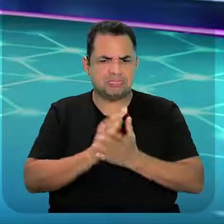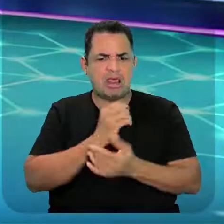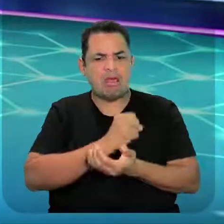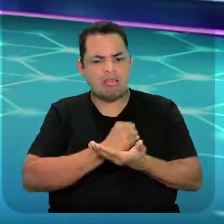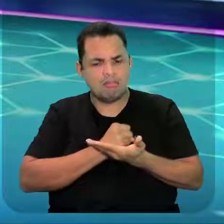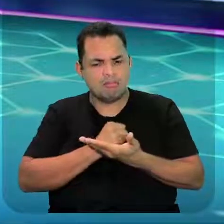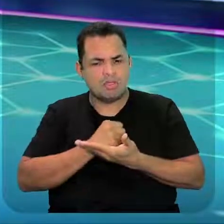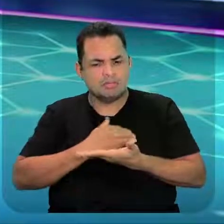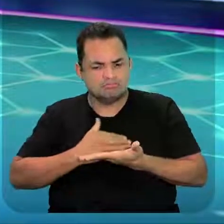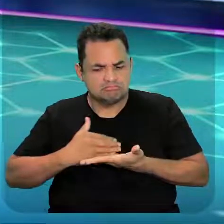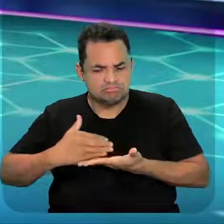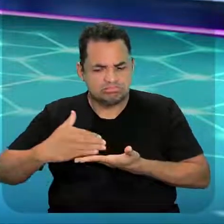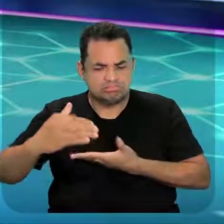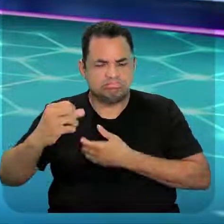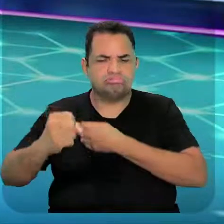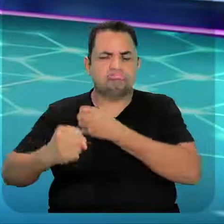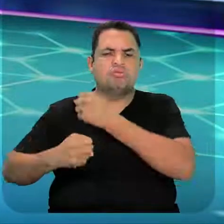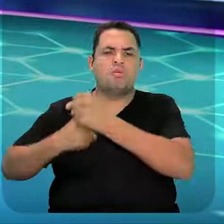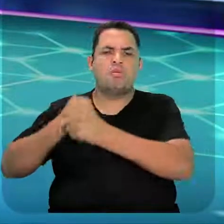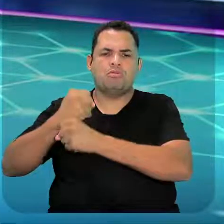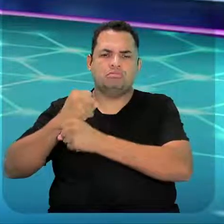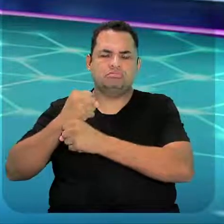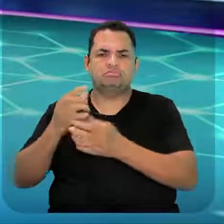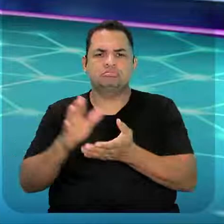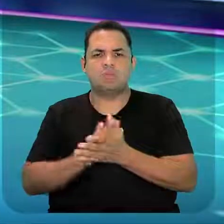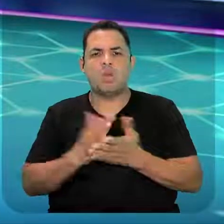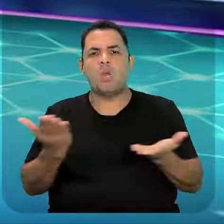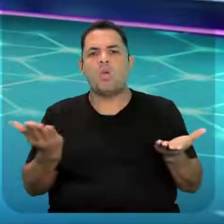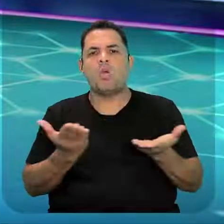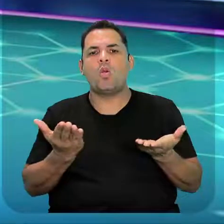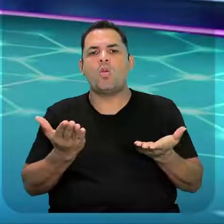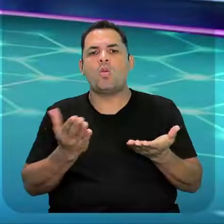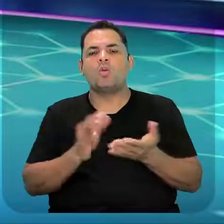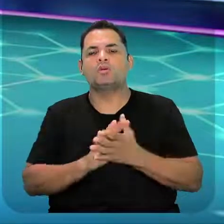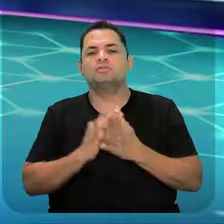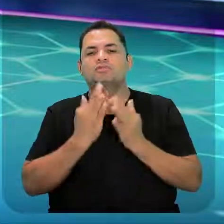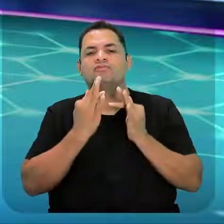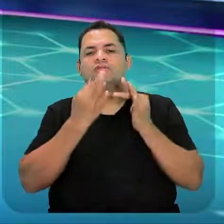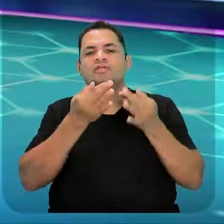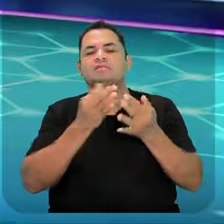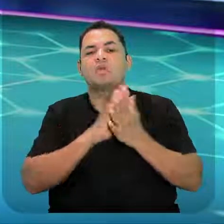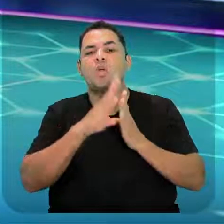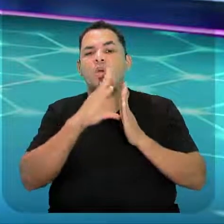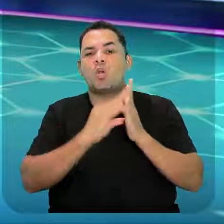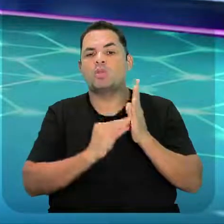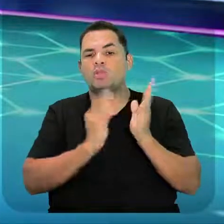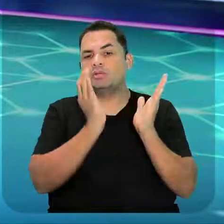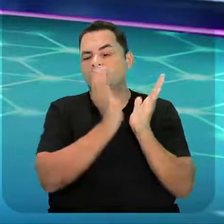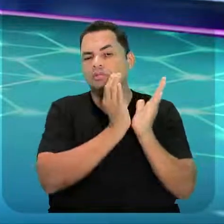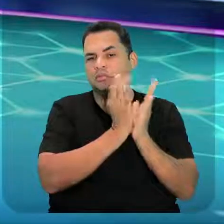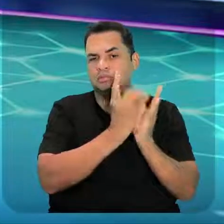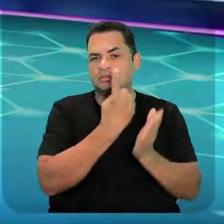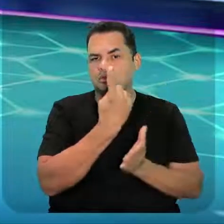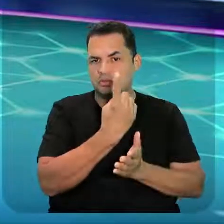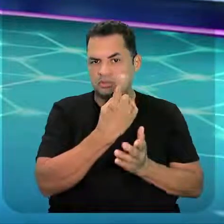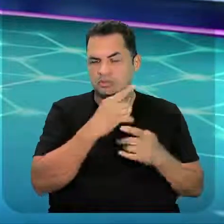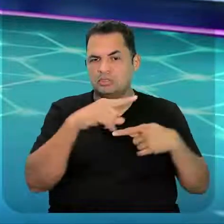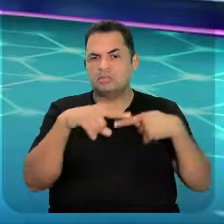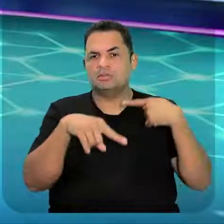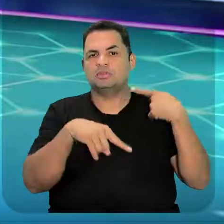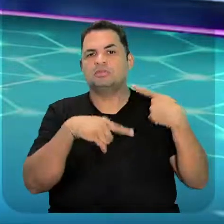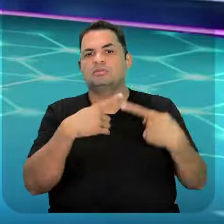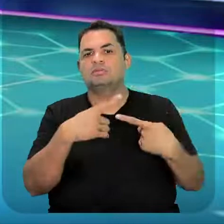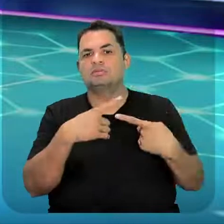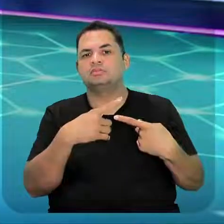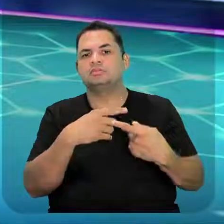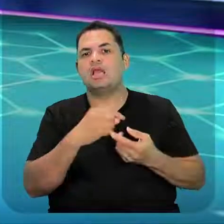ano letivo. Mas hoje a gente encerra os conteúdos da unidade 1. A gente vai fazer a nossa revisão e